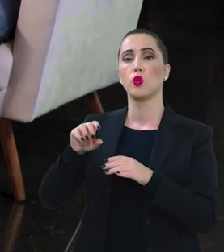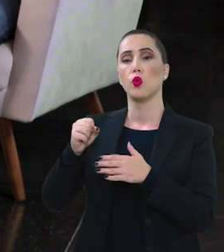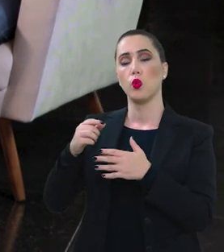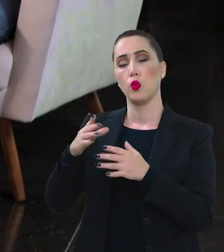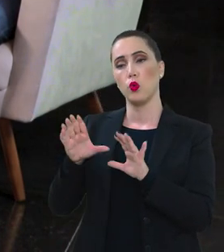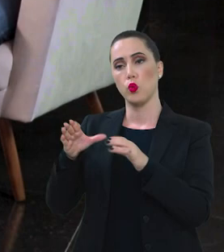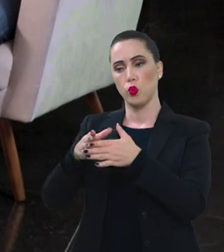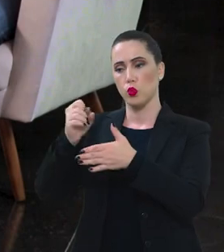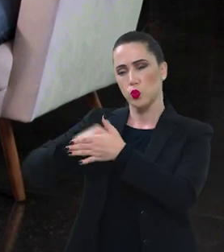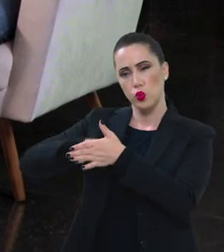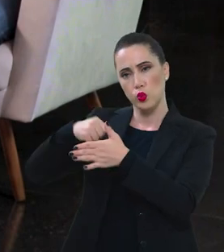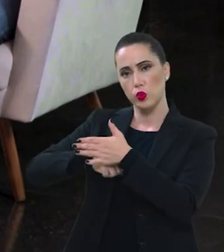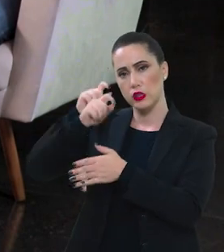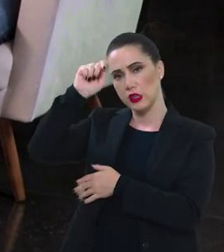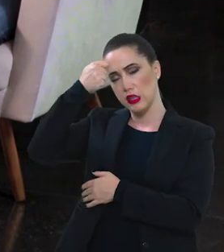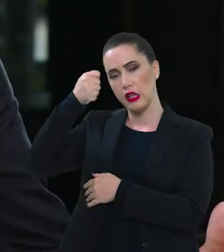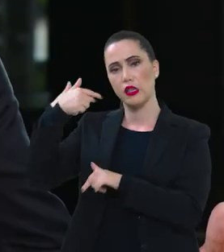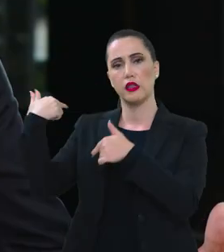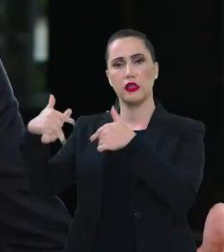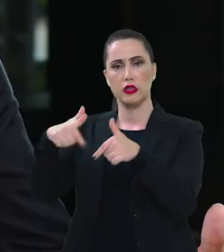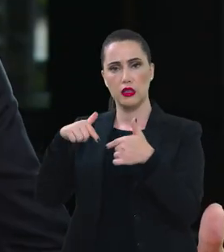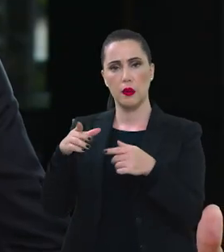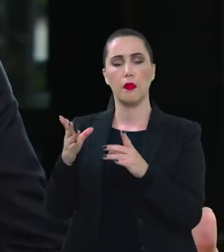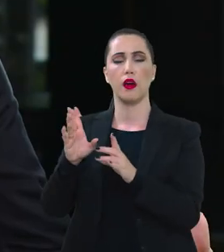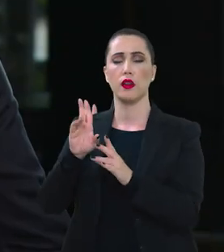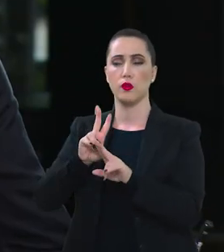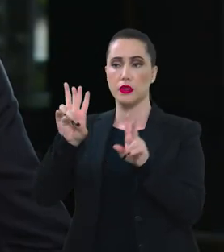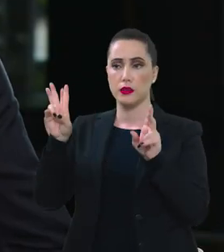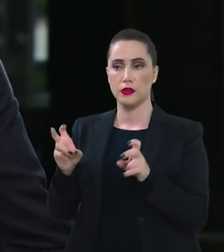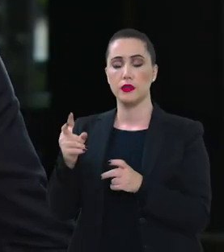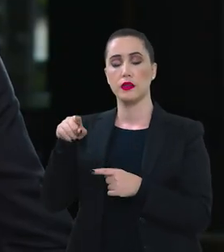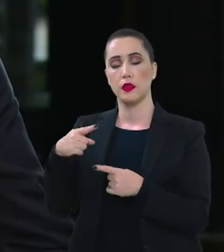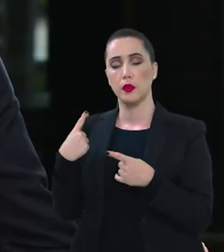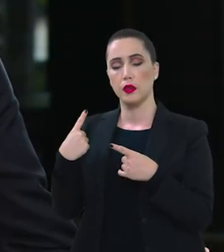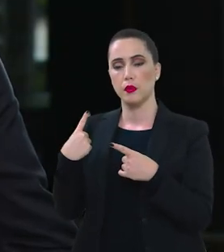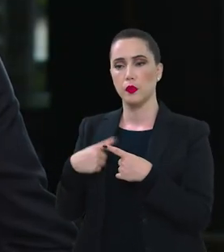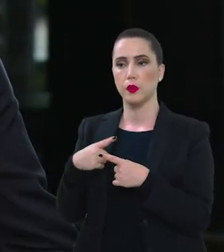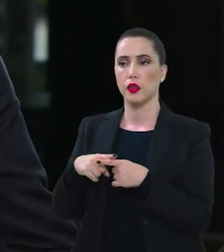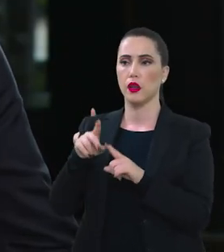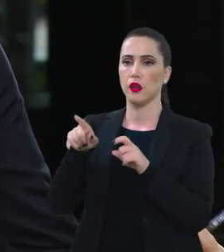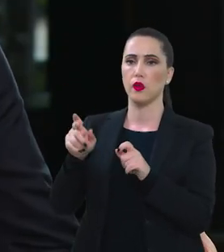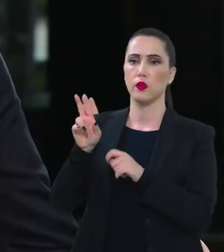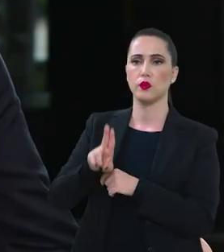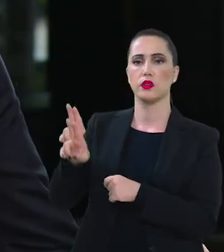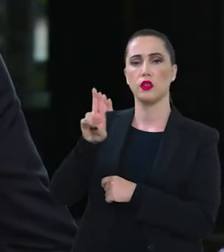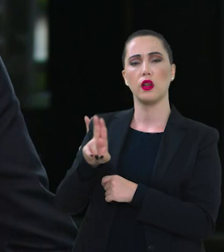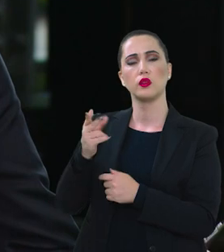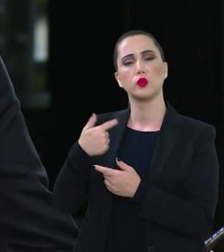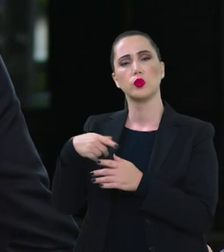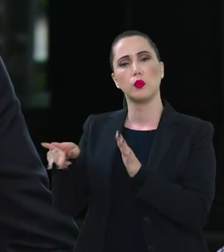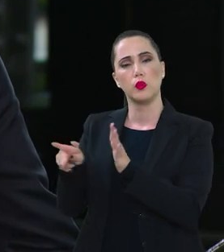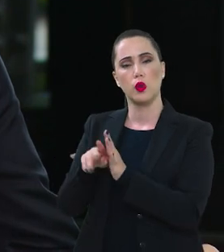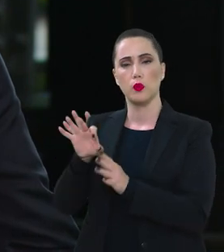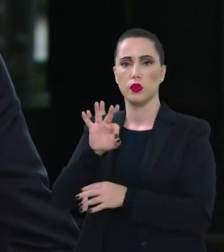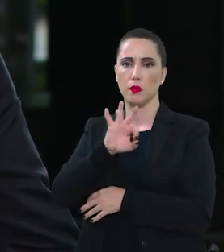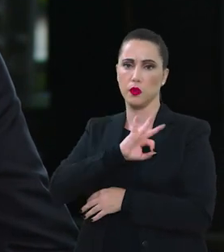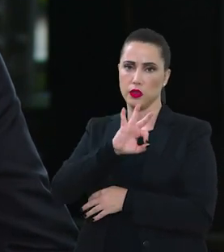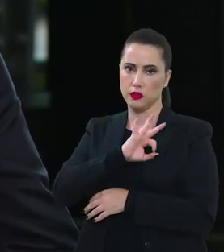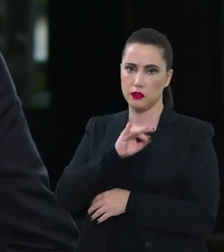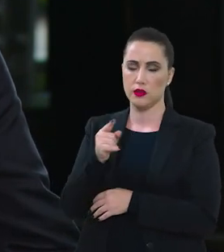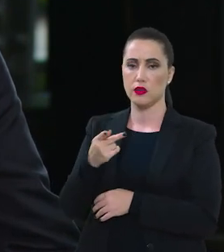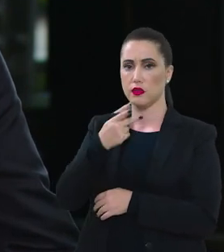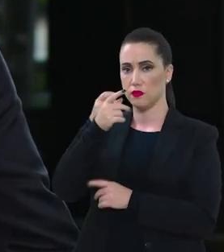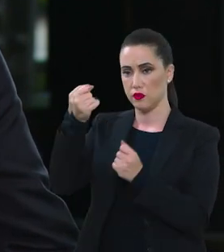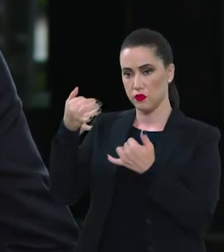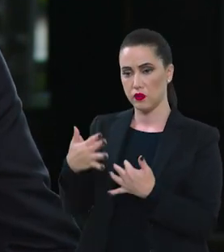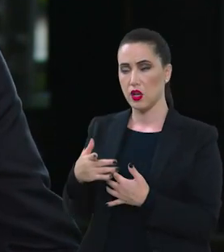negro trabalha muito com essa questão dos autos de resistência, que é uma forma, é um instrumento jurídico da polícia ela,